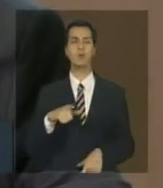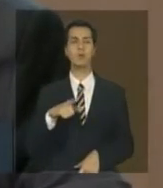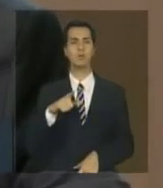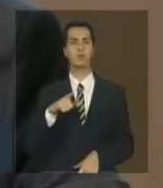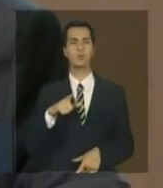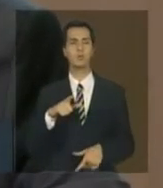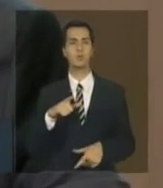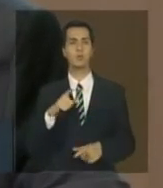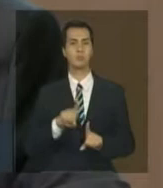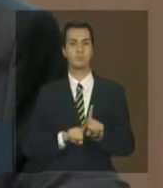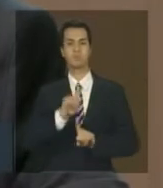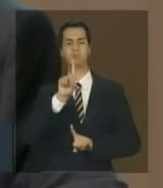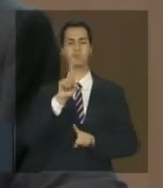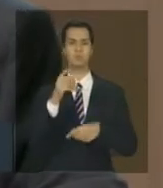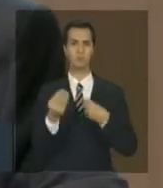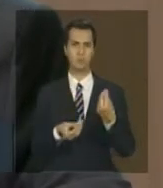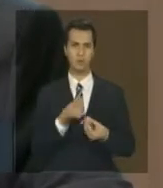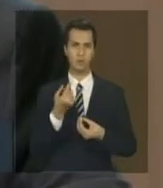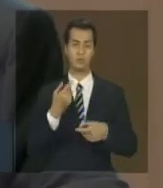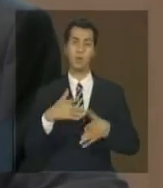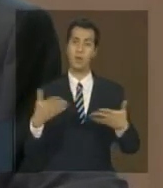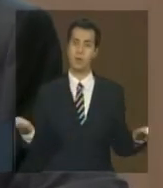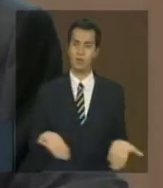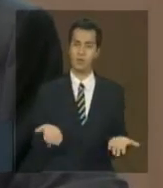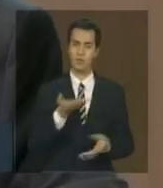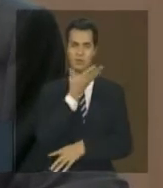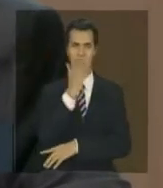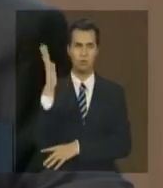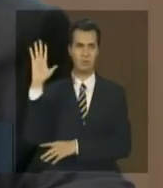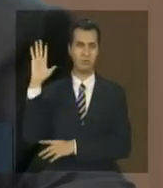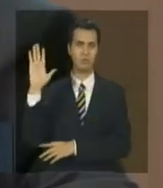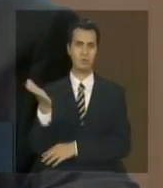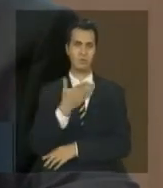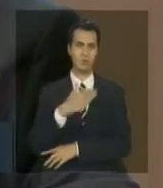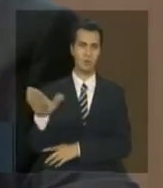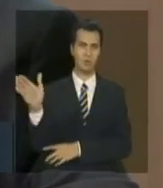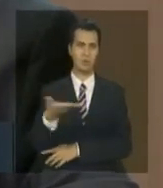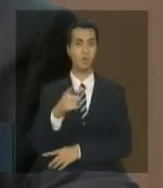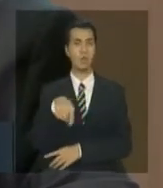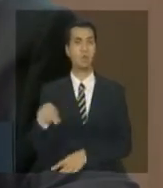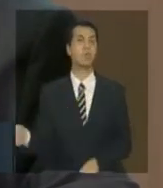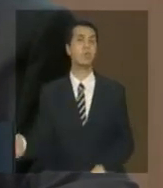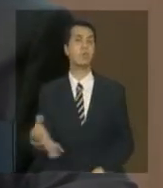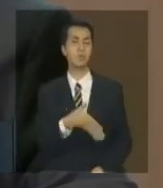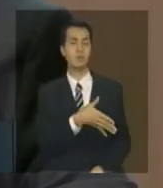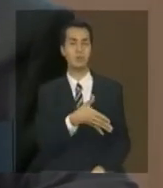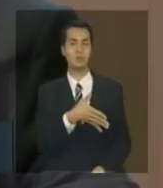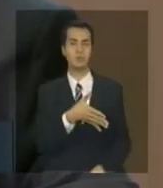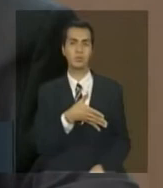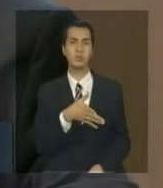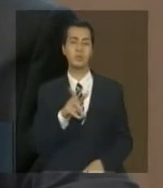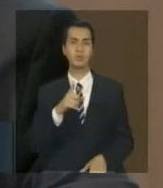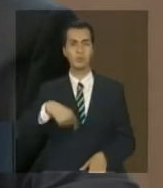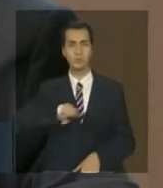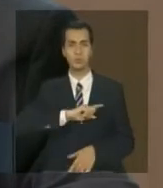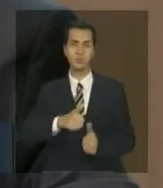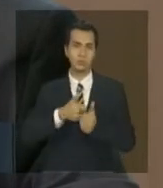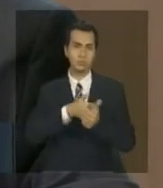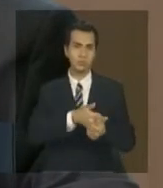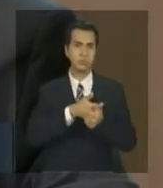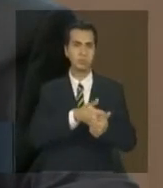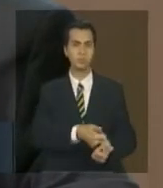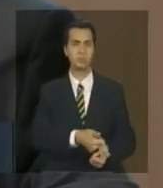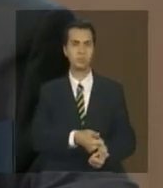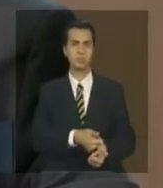um declínio nessa taxa de desmatamento então, acho que essa é a grande novidade que esse monitoramento que o IBAMA